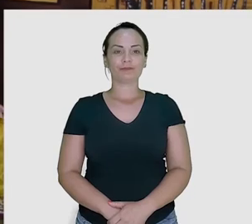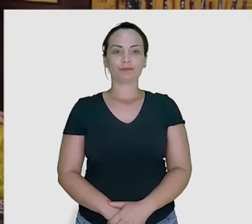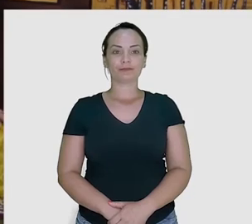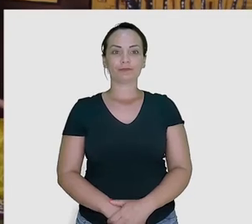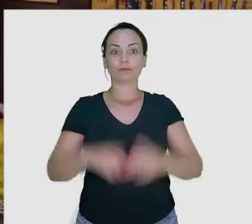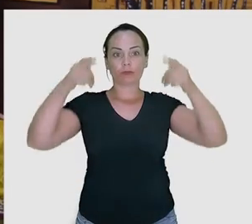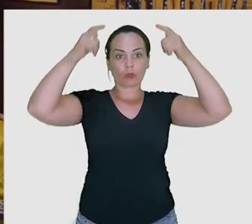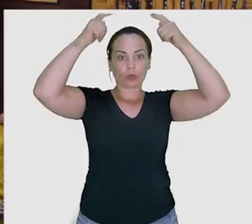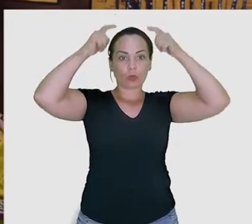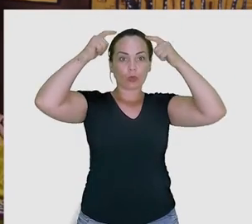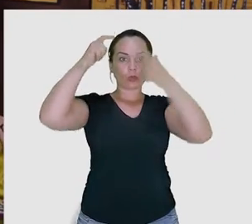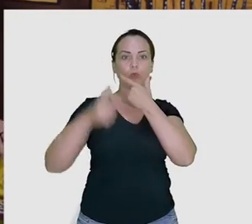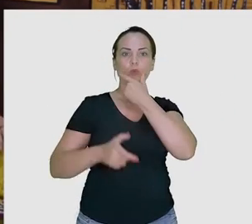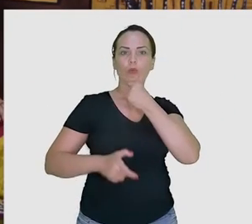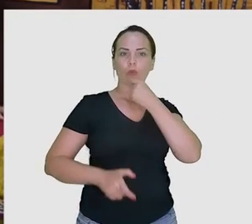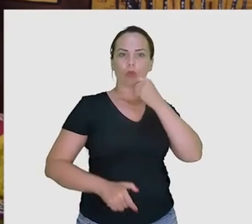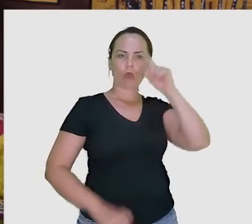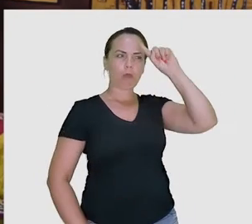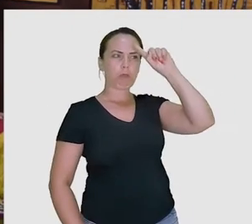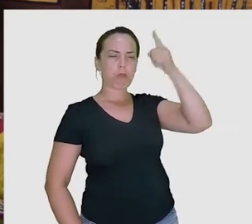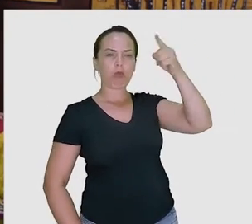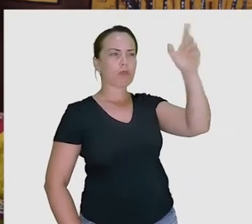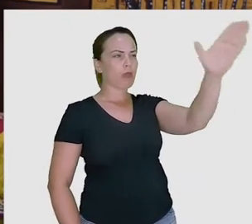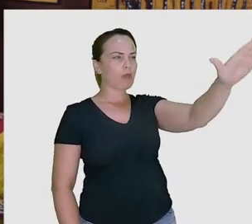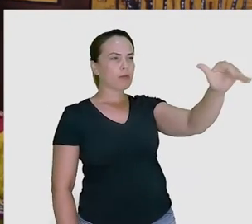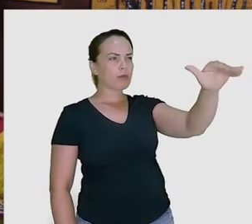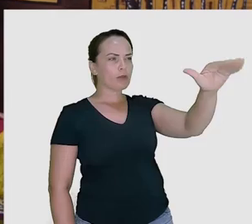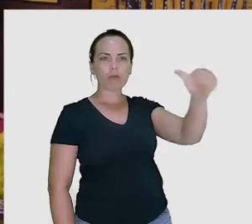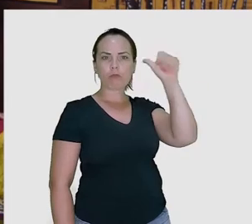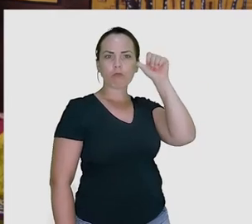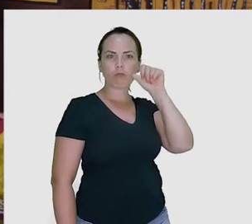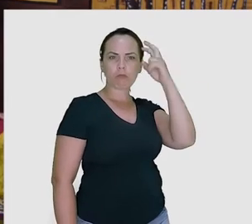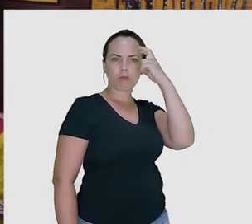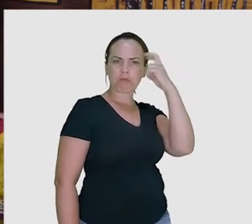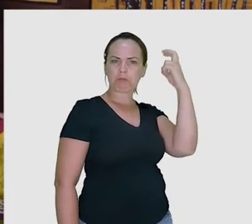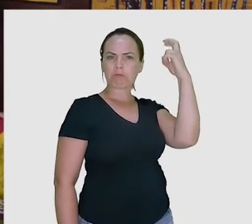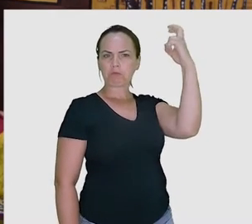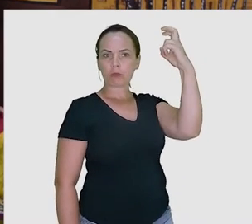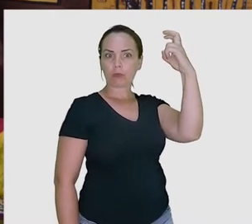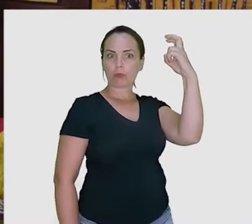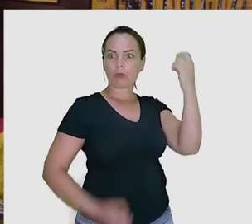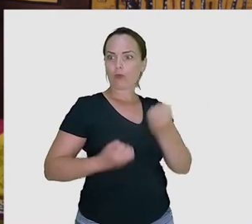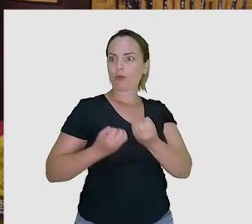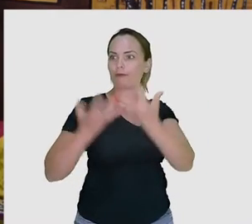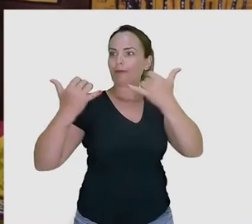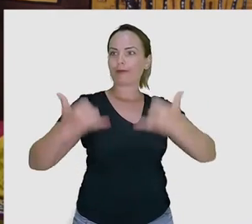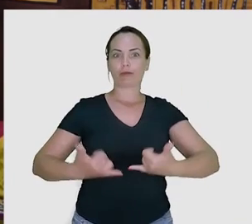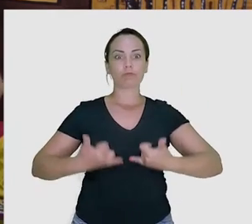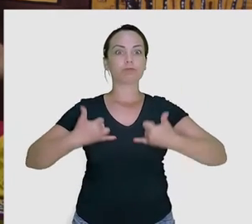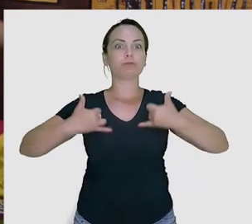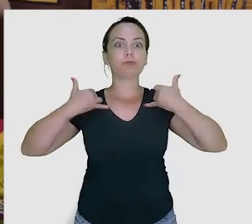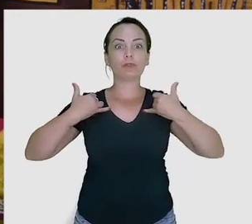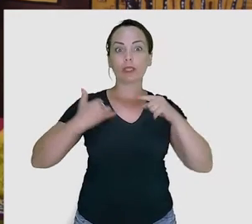O rei mandou buscar uma sábia mulher e deixou todos orgulhosos. Ela